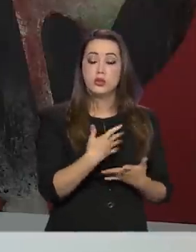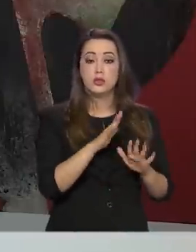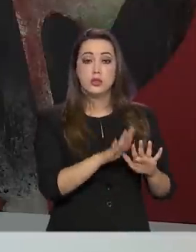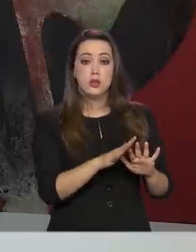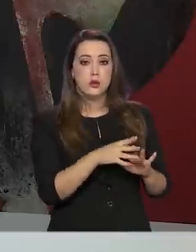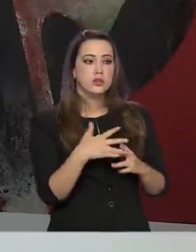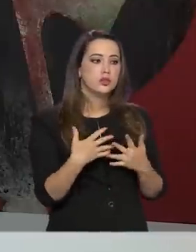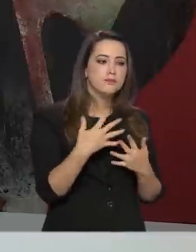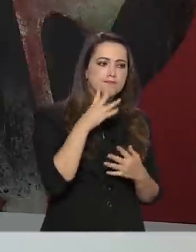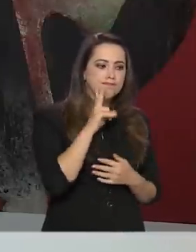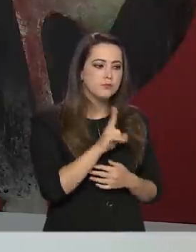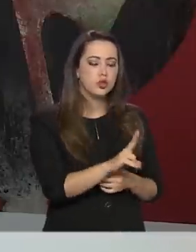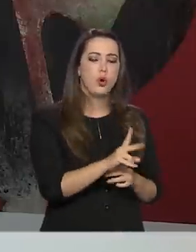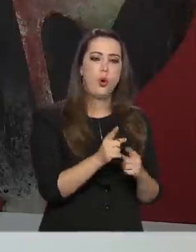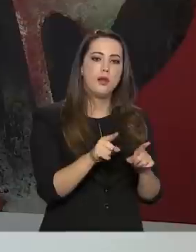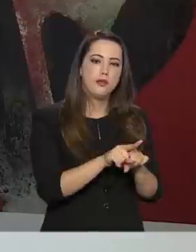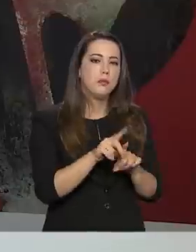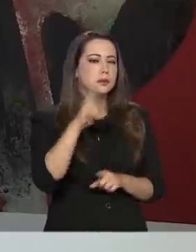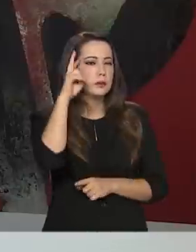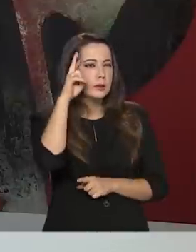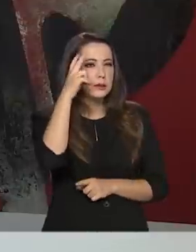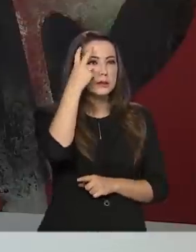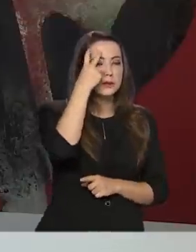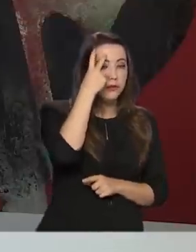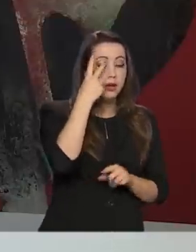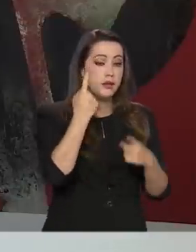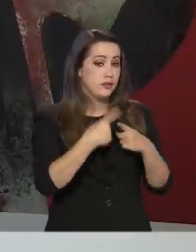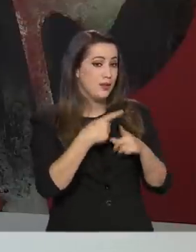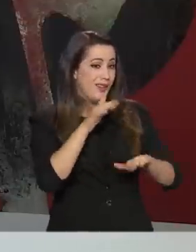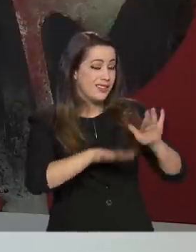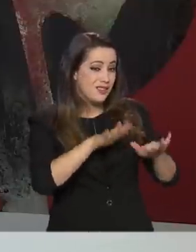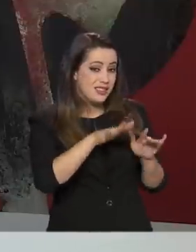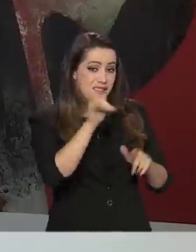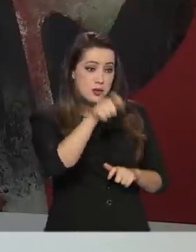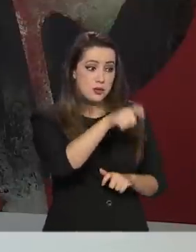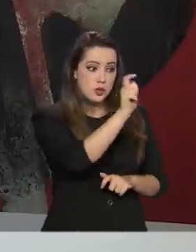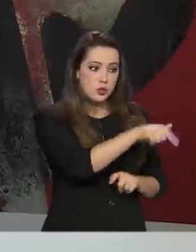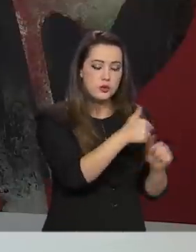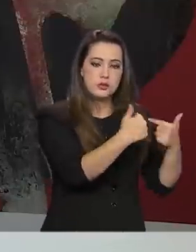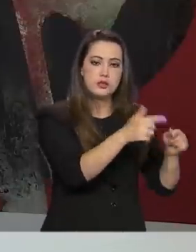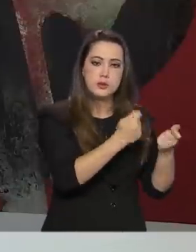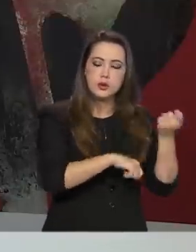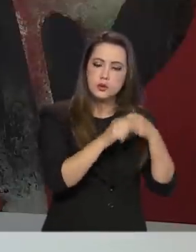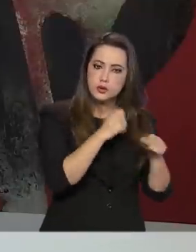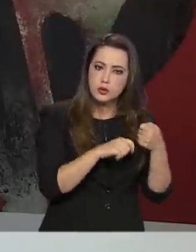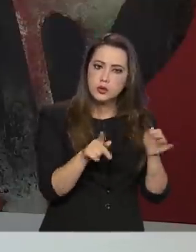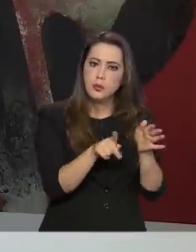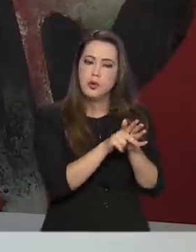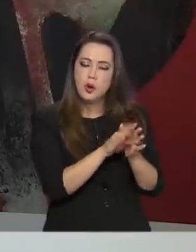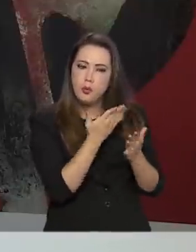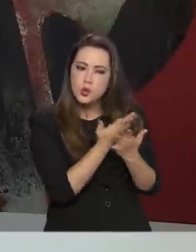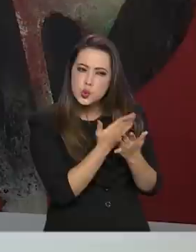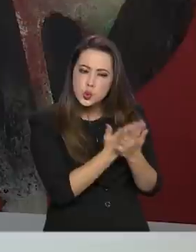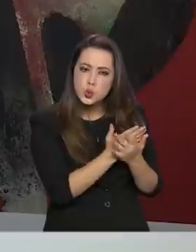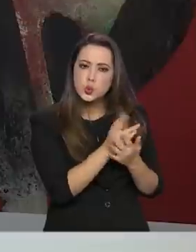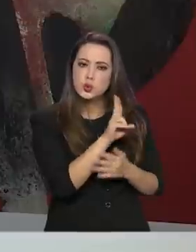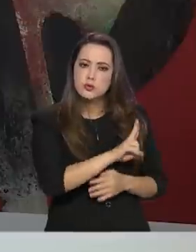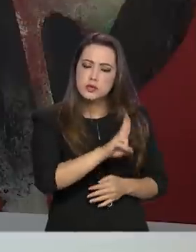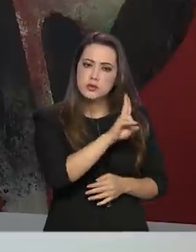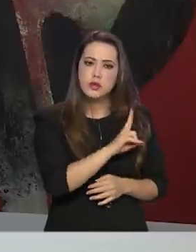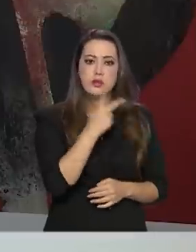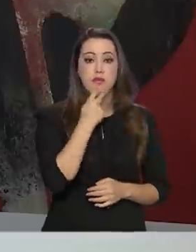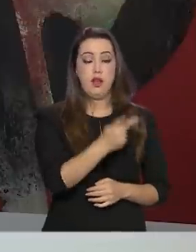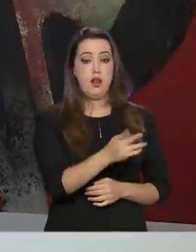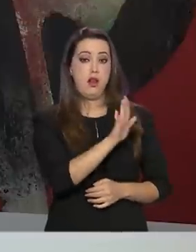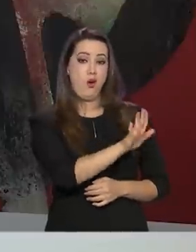um pouco a atenção e cabe uma reflexão, porque muitos analistas econômicos, mais ligados à academia, eles alertaram, olha,